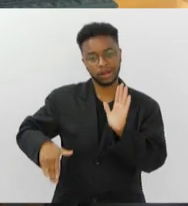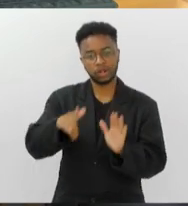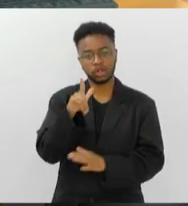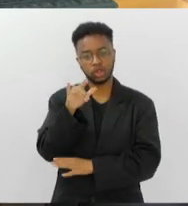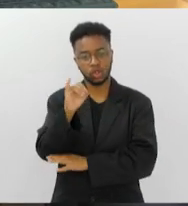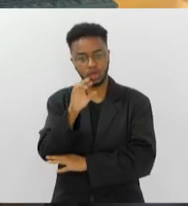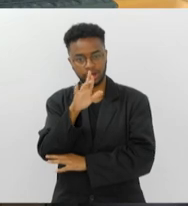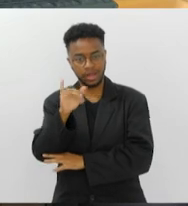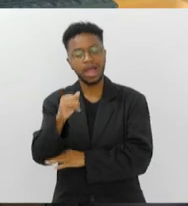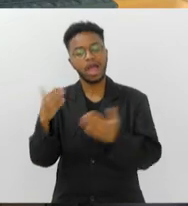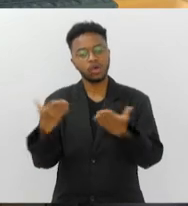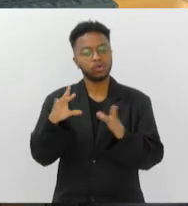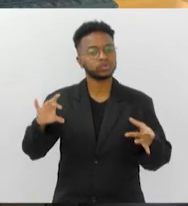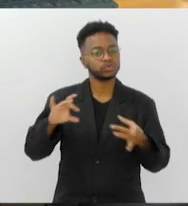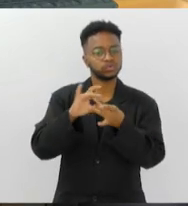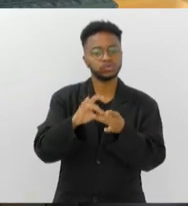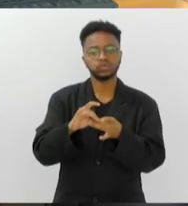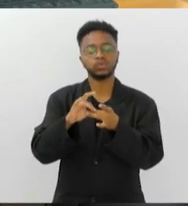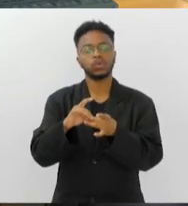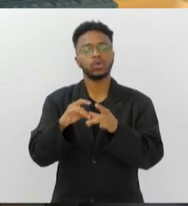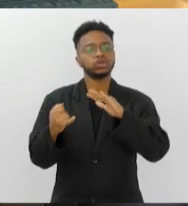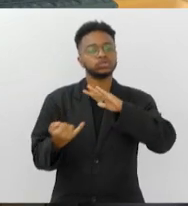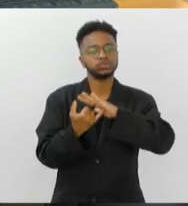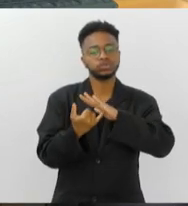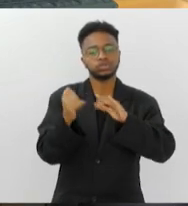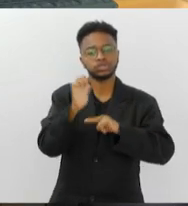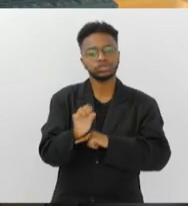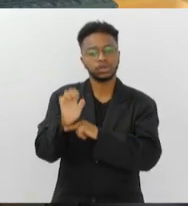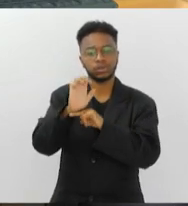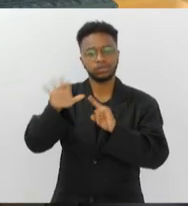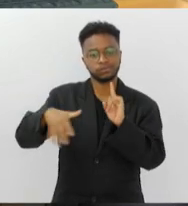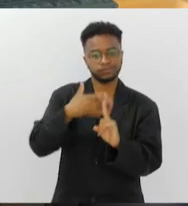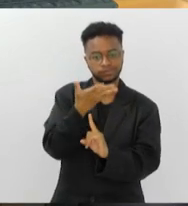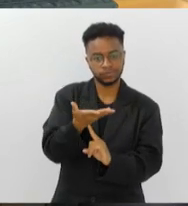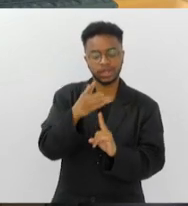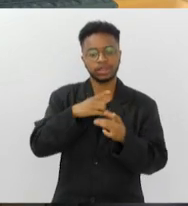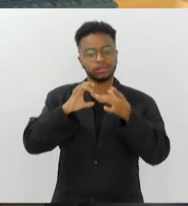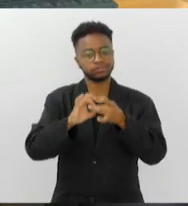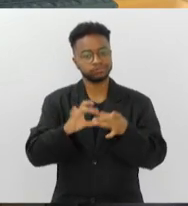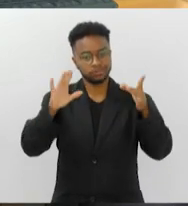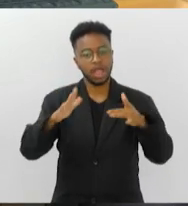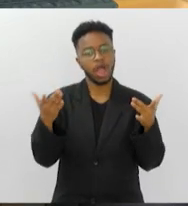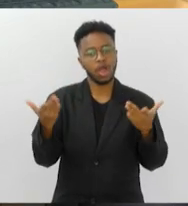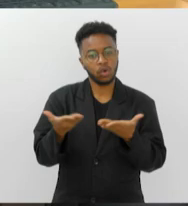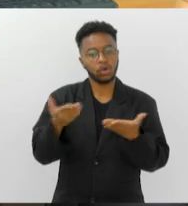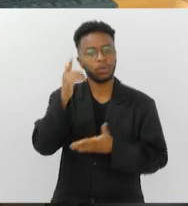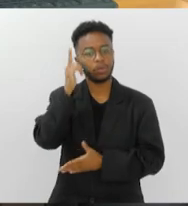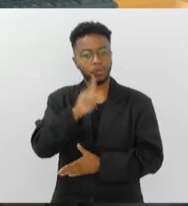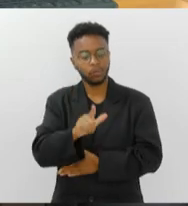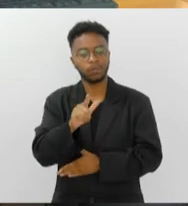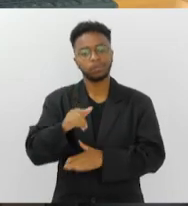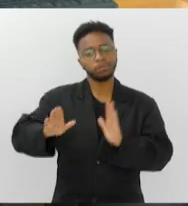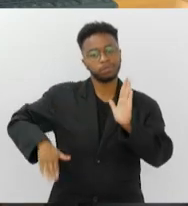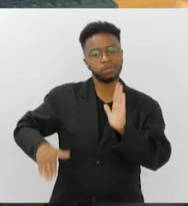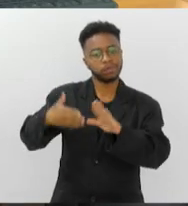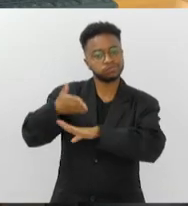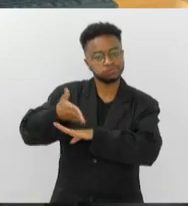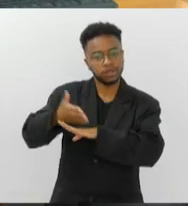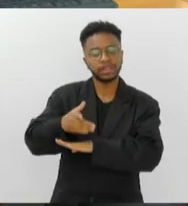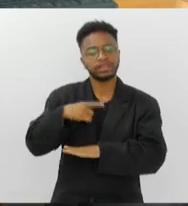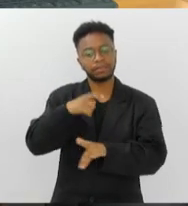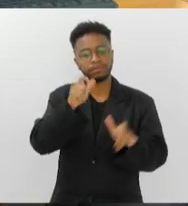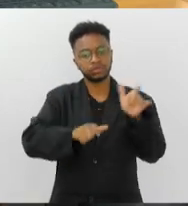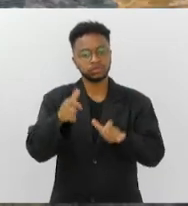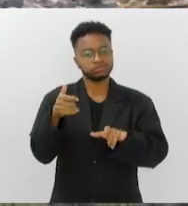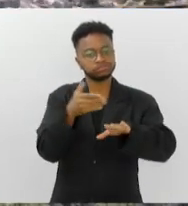de bauneabilidade da água do Instituto Estadual do Ambiente. Com a liberação da praia para o banho, o local passou a ser mais frequentado